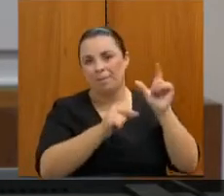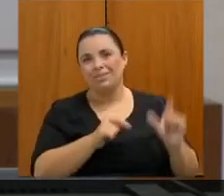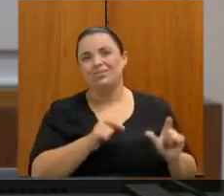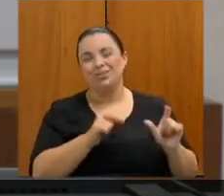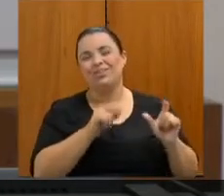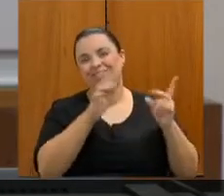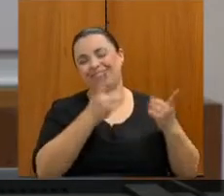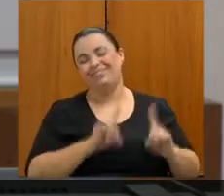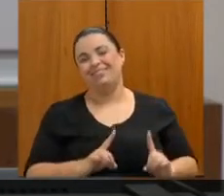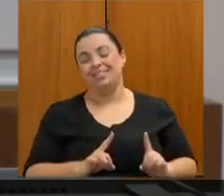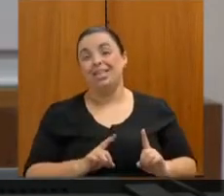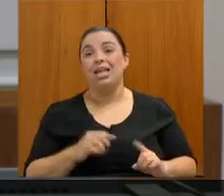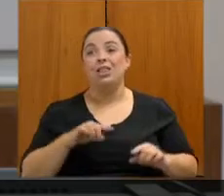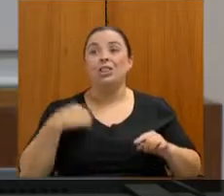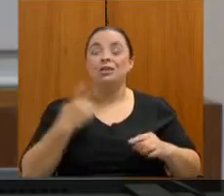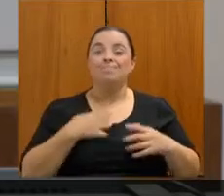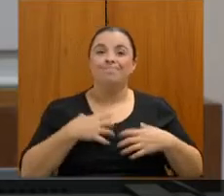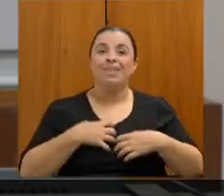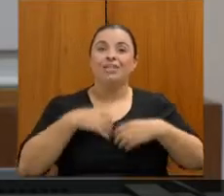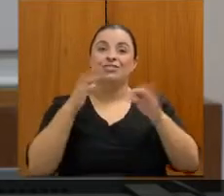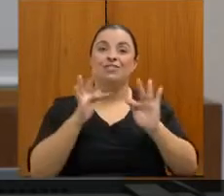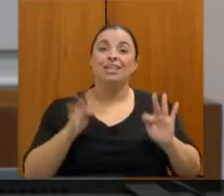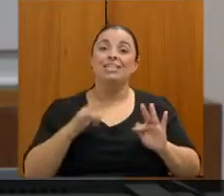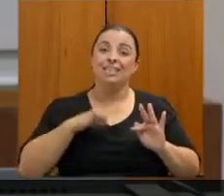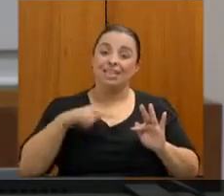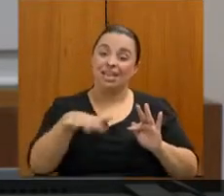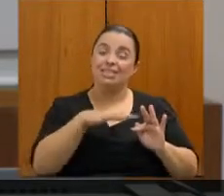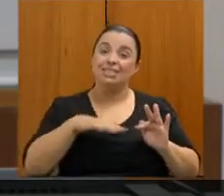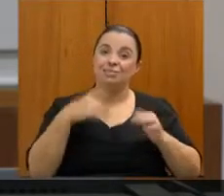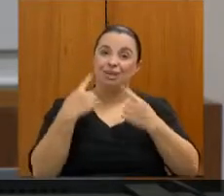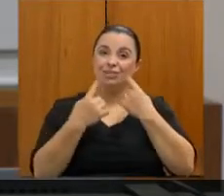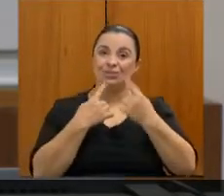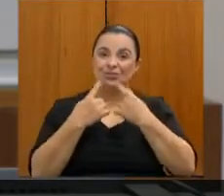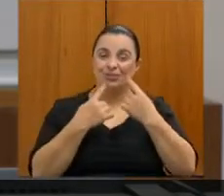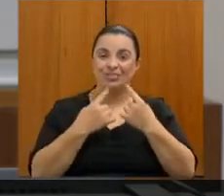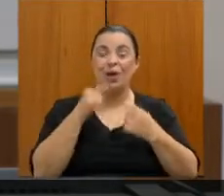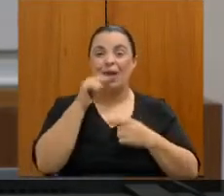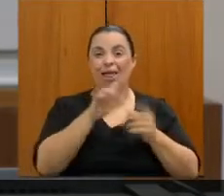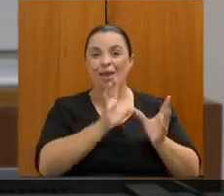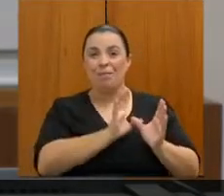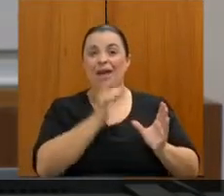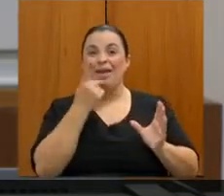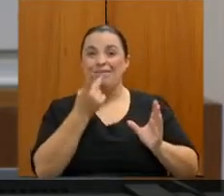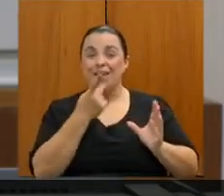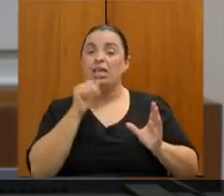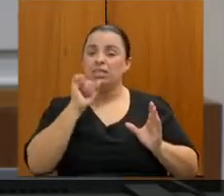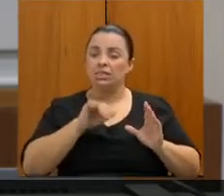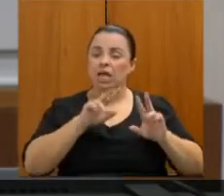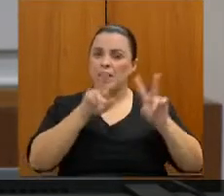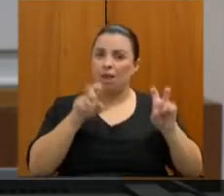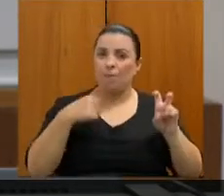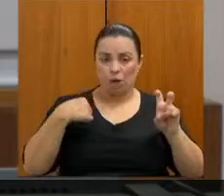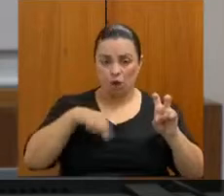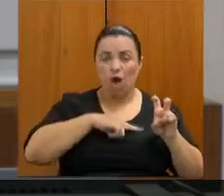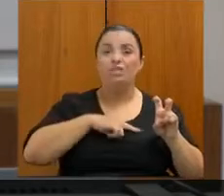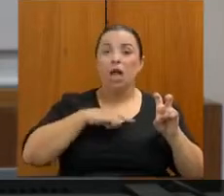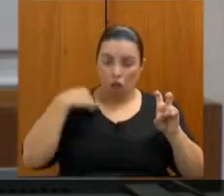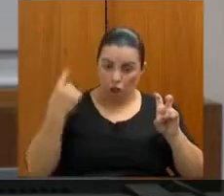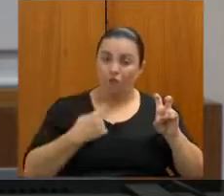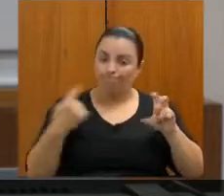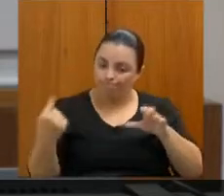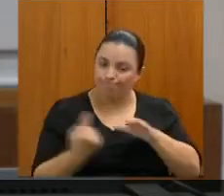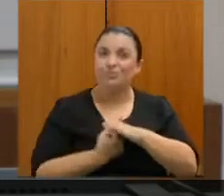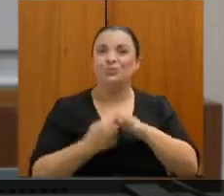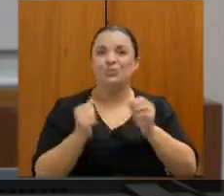discussão. Na APA, a gente fala muito que nada de nós sai em nós, então, que as pessoas com deficiência elas também possam ter